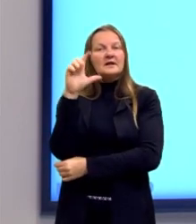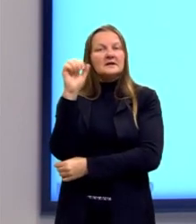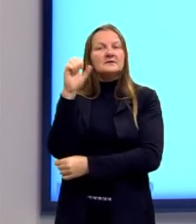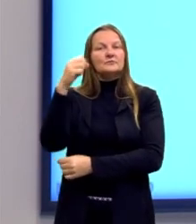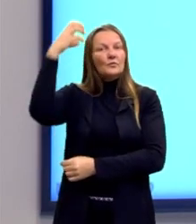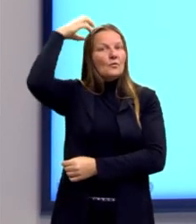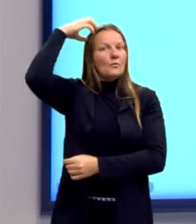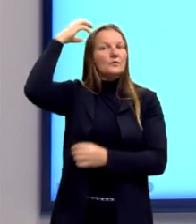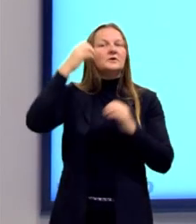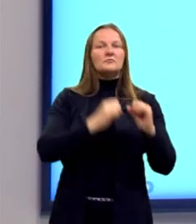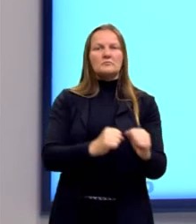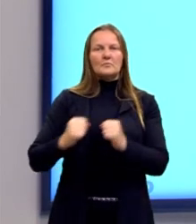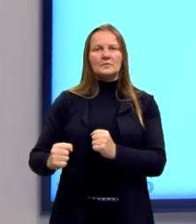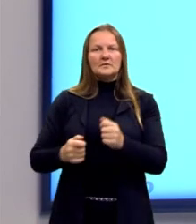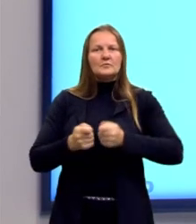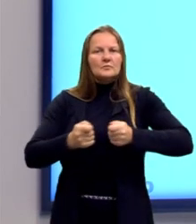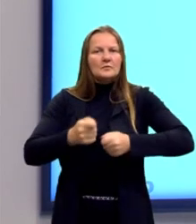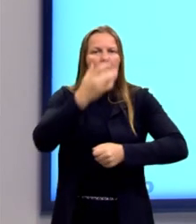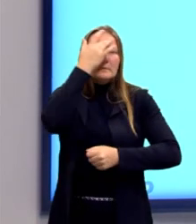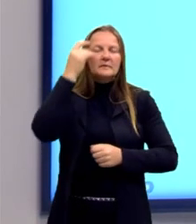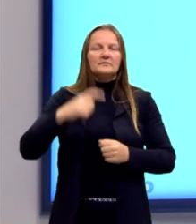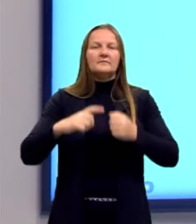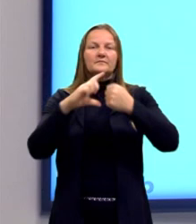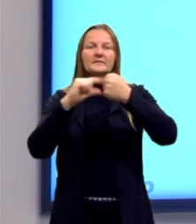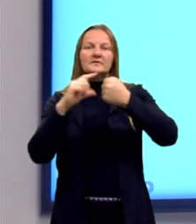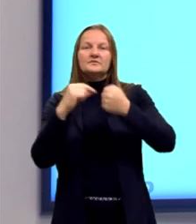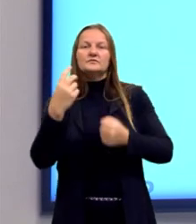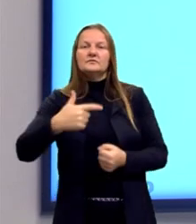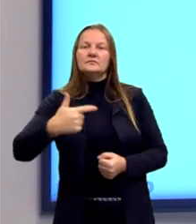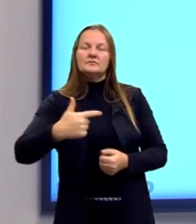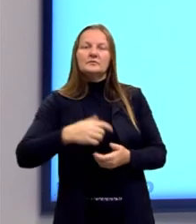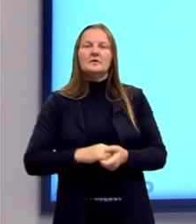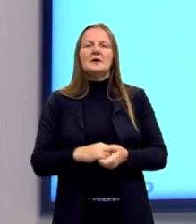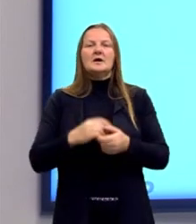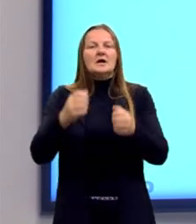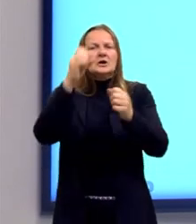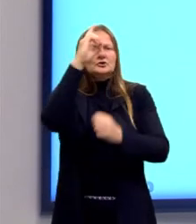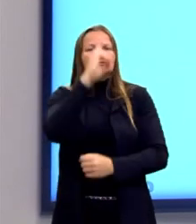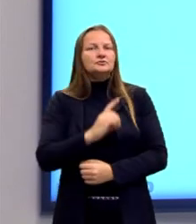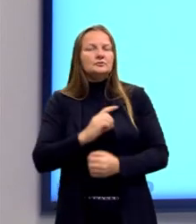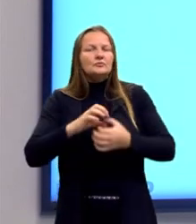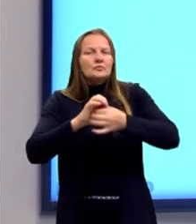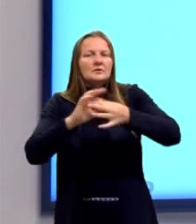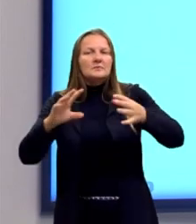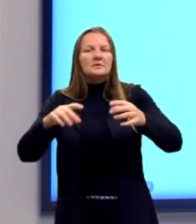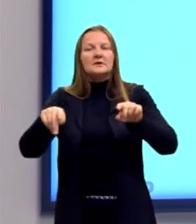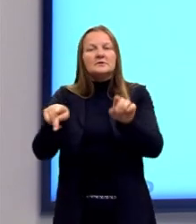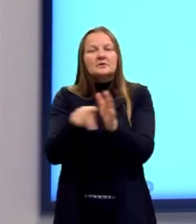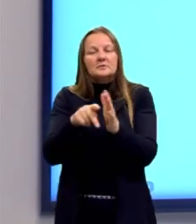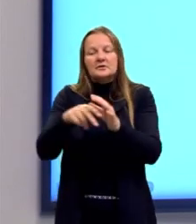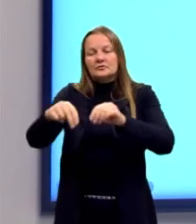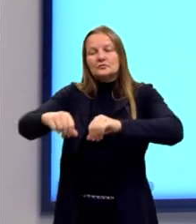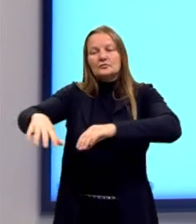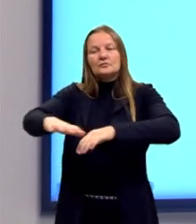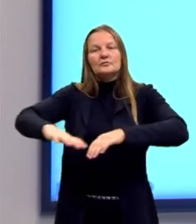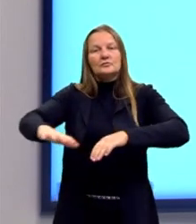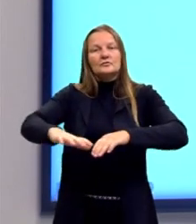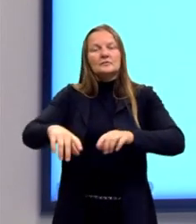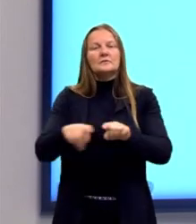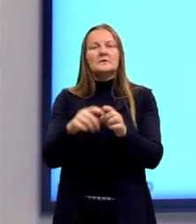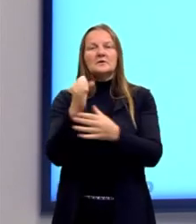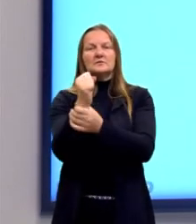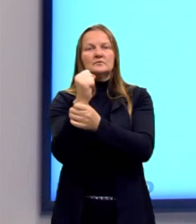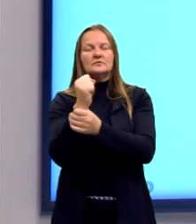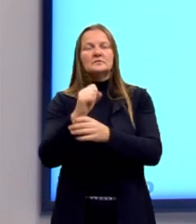Artigo 2º, direito à liberdade e à propriedade e à segurança e à